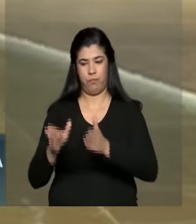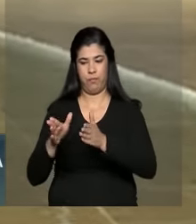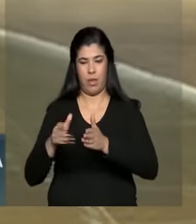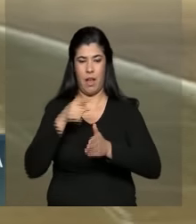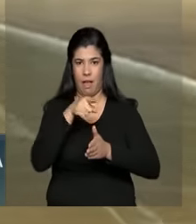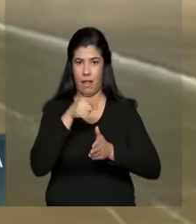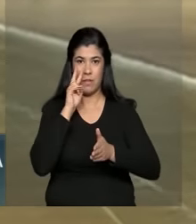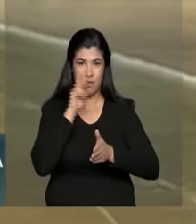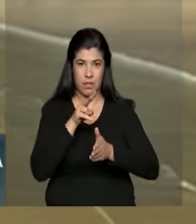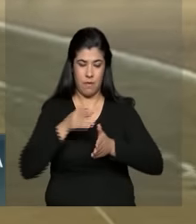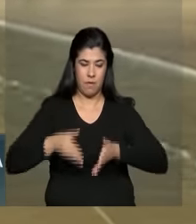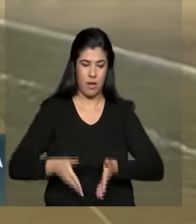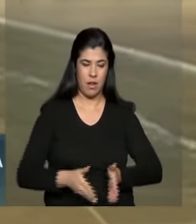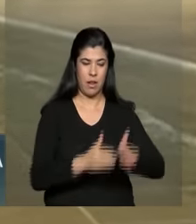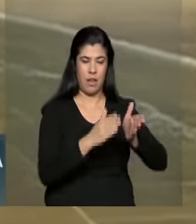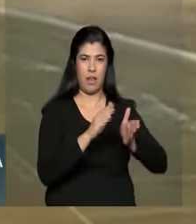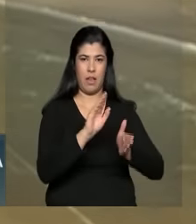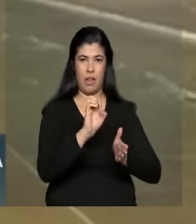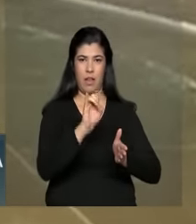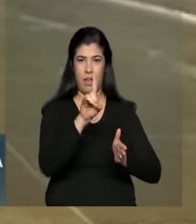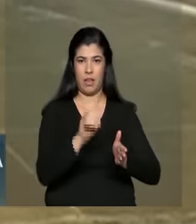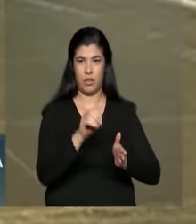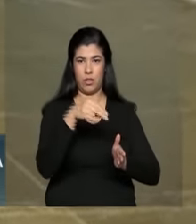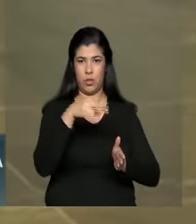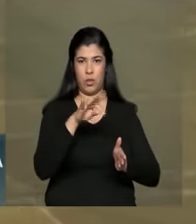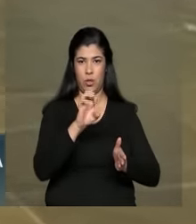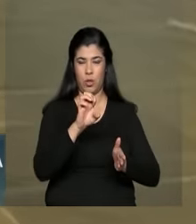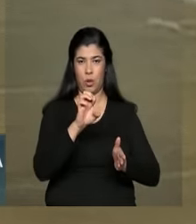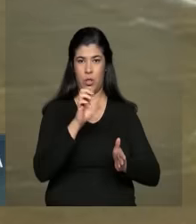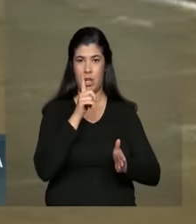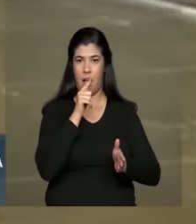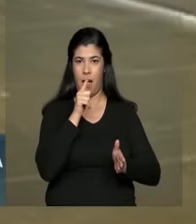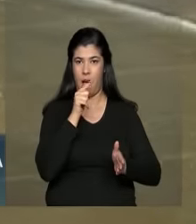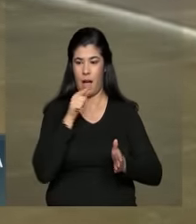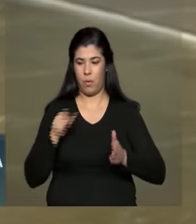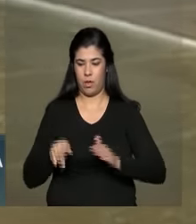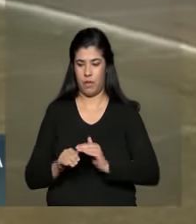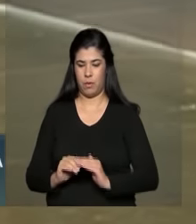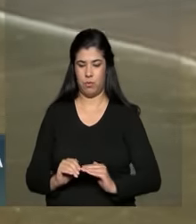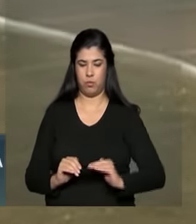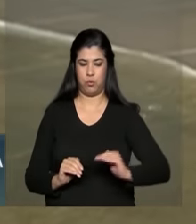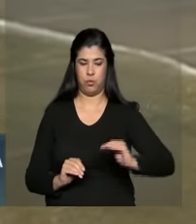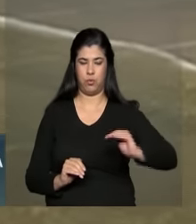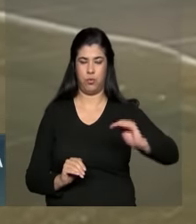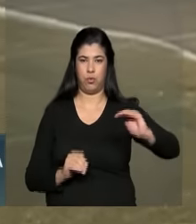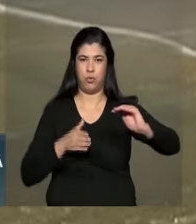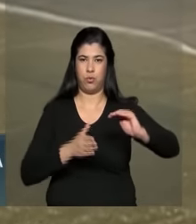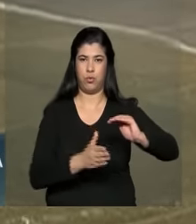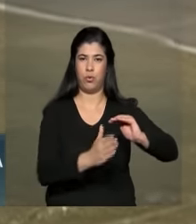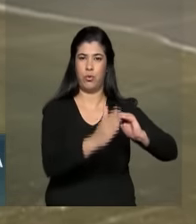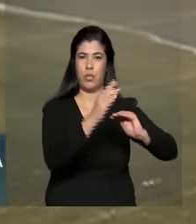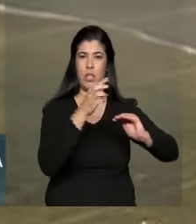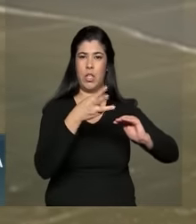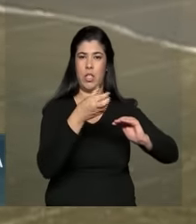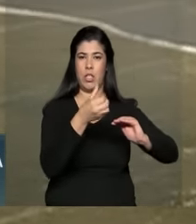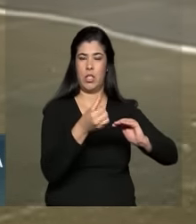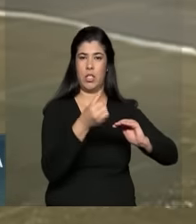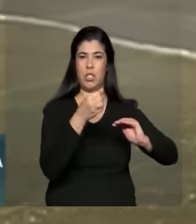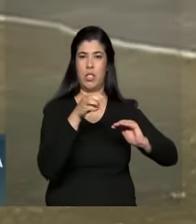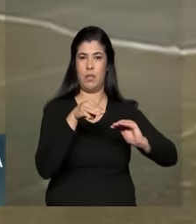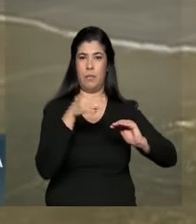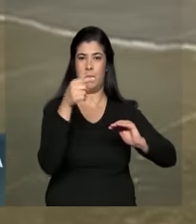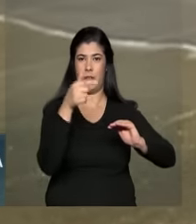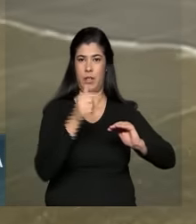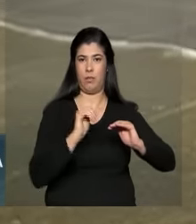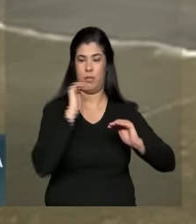Francisco. A água captada no rio subirá a 36 metros de altura e nessa primeira etapa vai percorrer 46 quilômetros